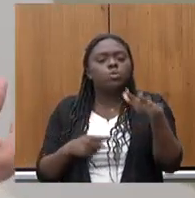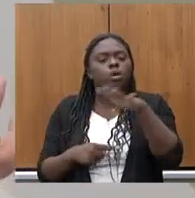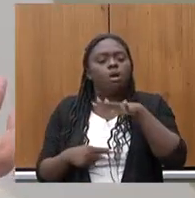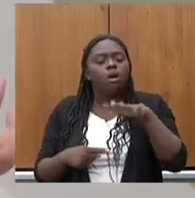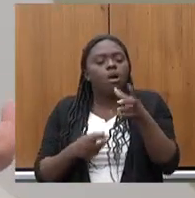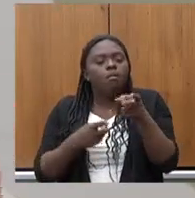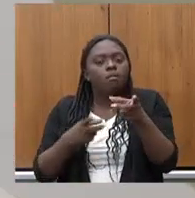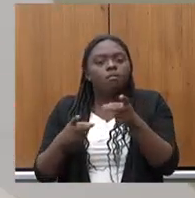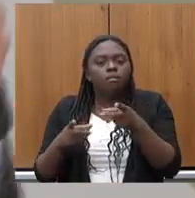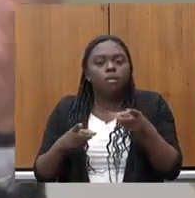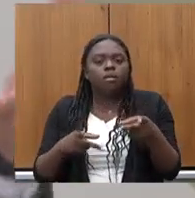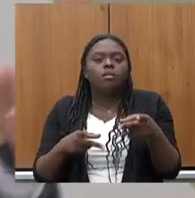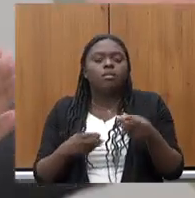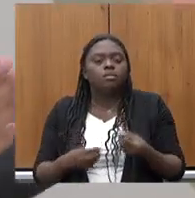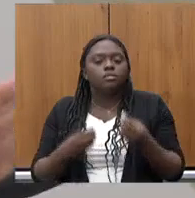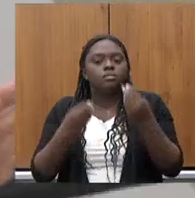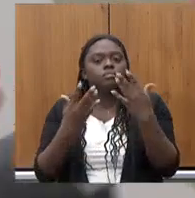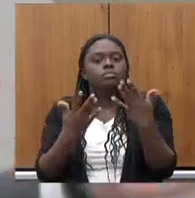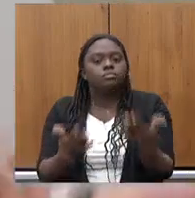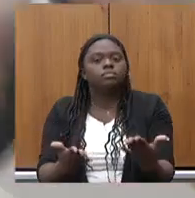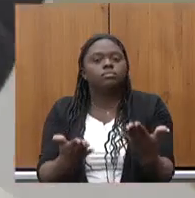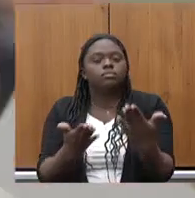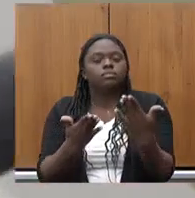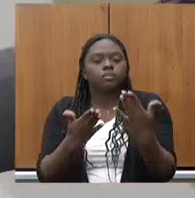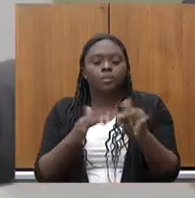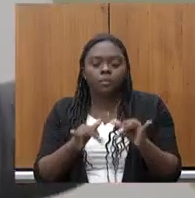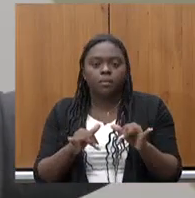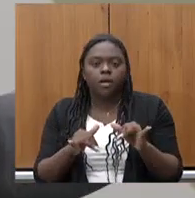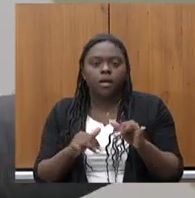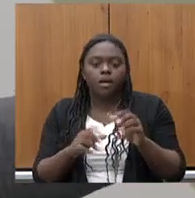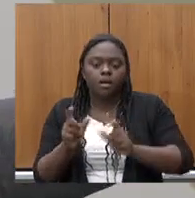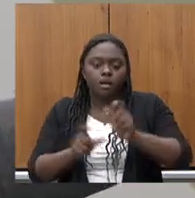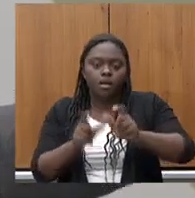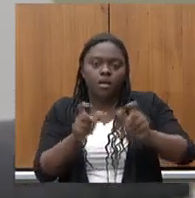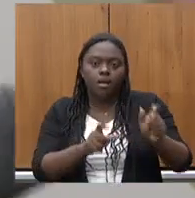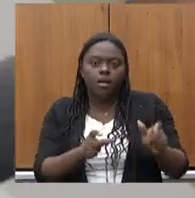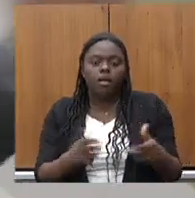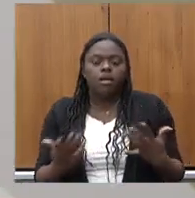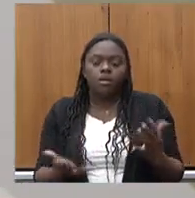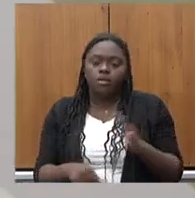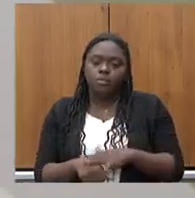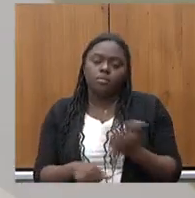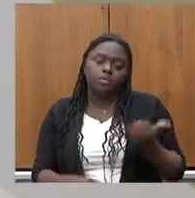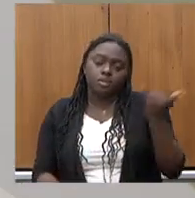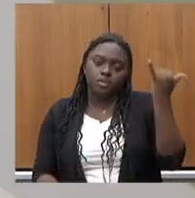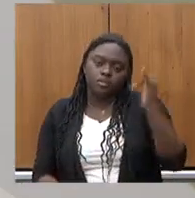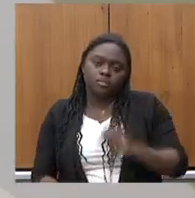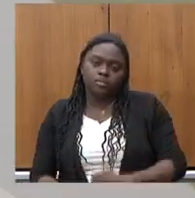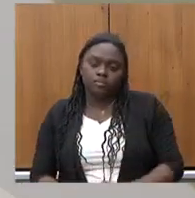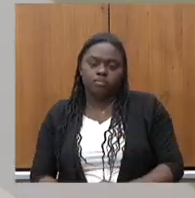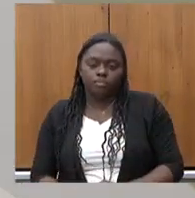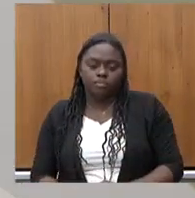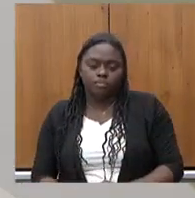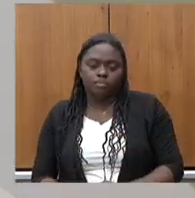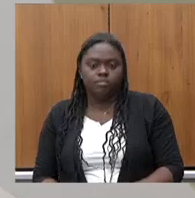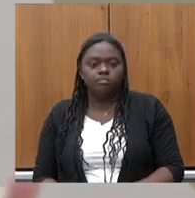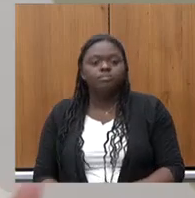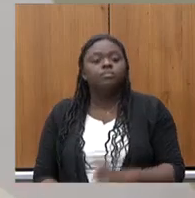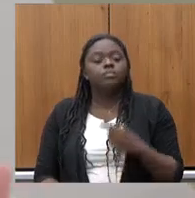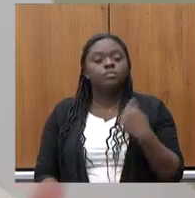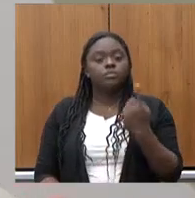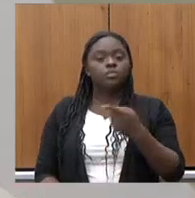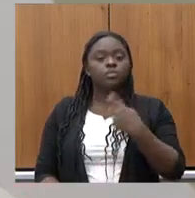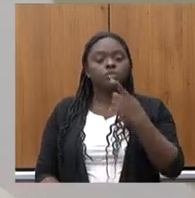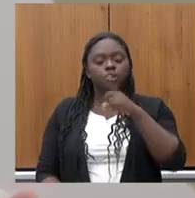para oferecer as patentes ao mercado que é isso que interessa que é isso que interessa nós